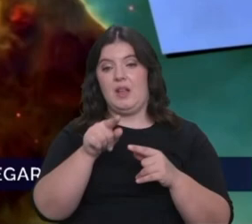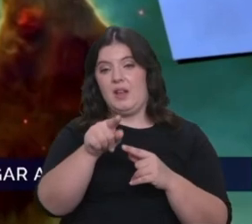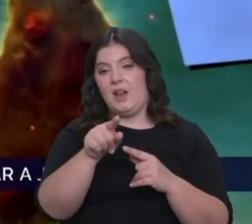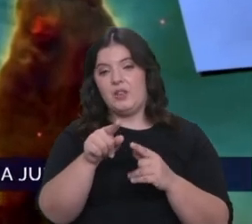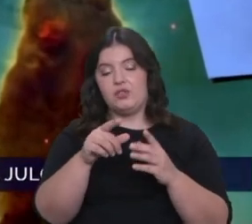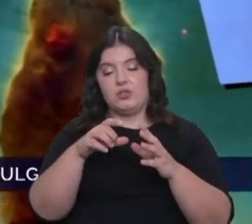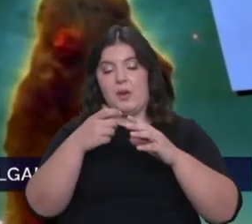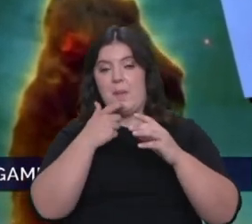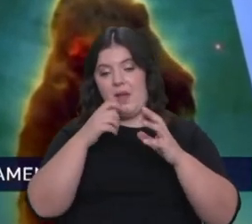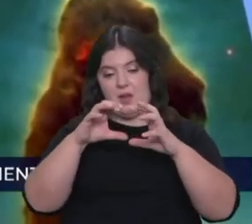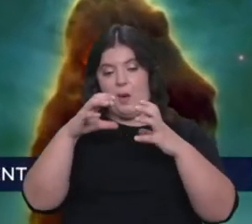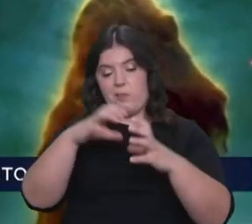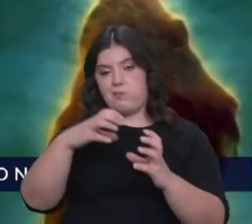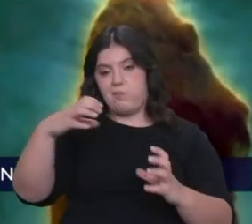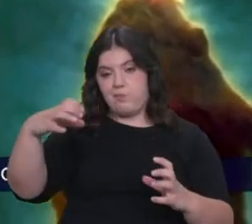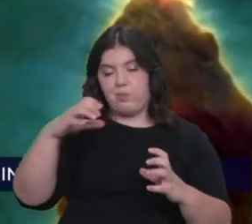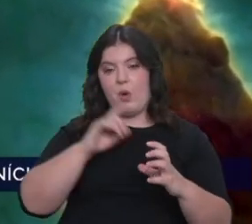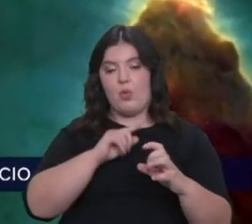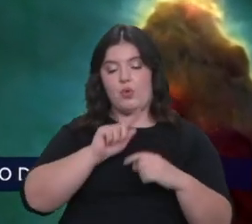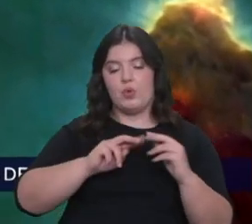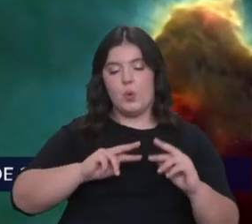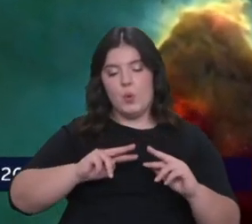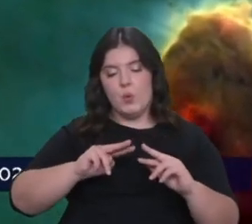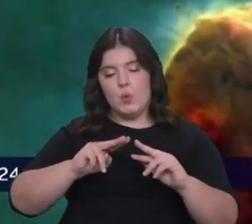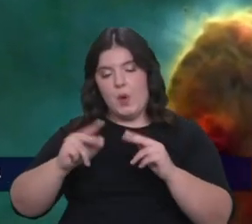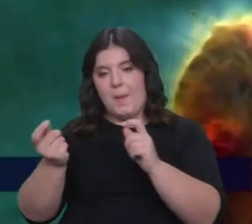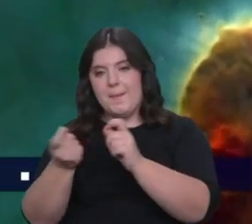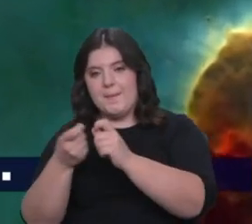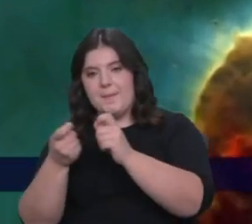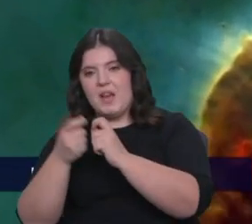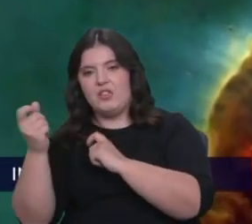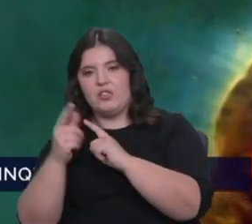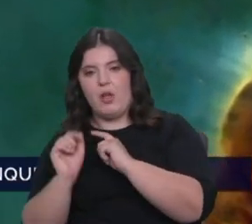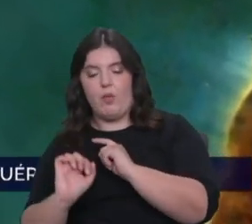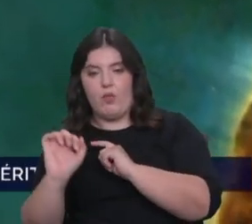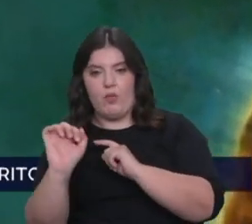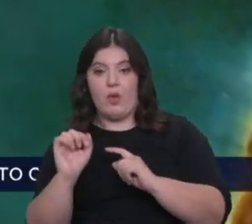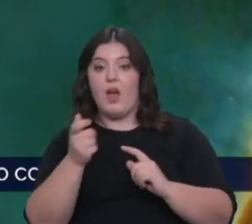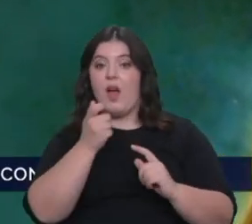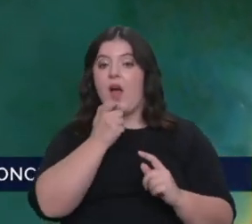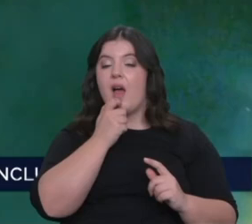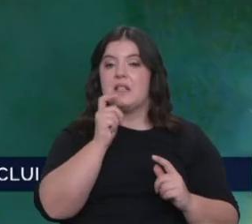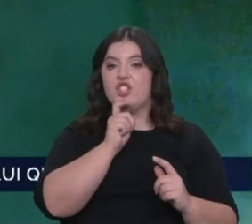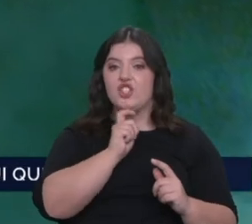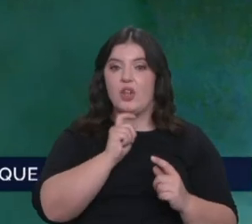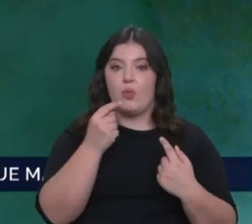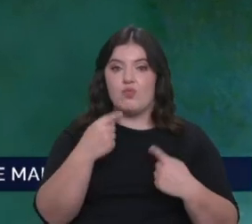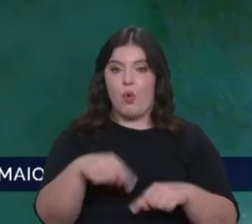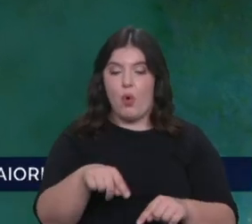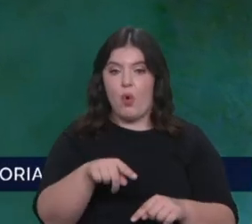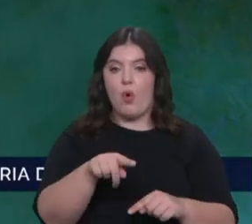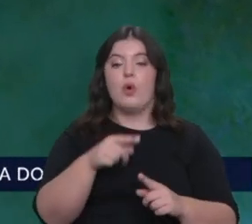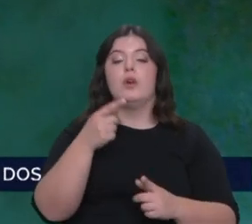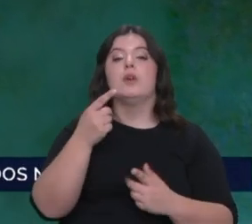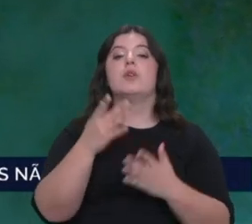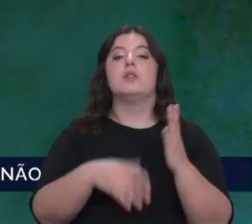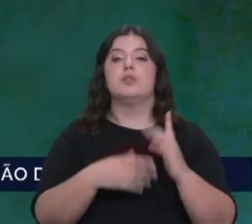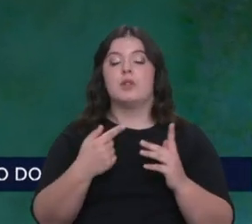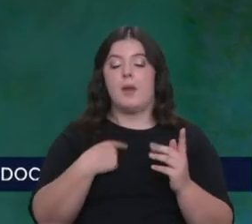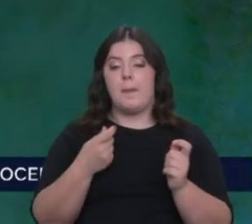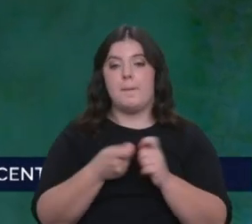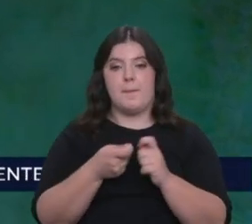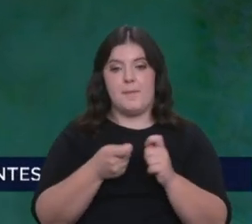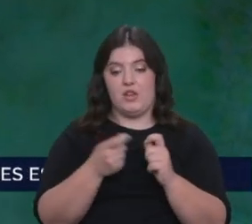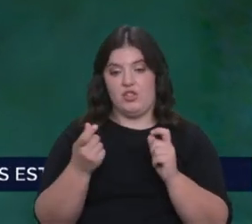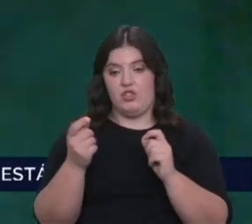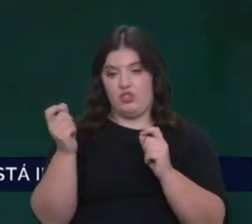depois conseguem migrar para as zonas mais próximas das suas estrelas. Ora, se estão cobertos por gelo, o que acontece é que estes seixos, à medida que se aproximam